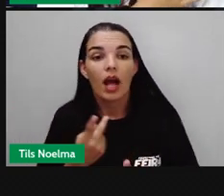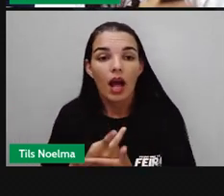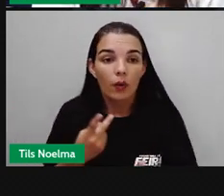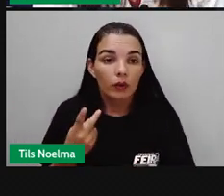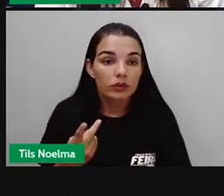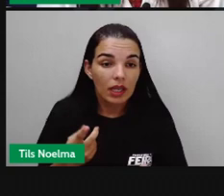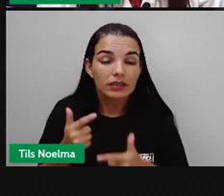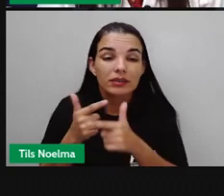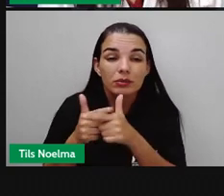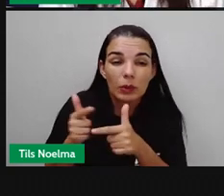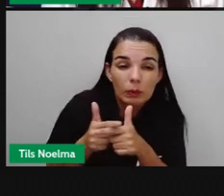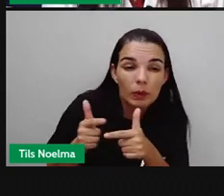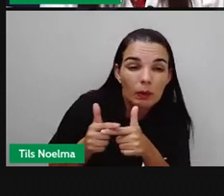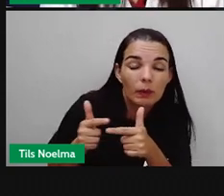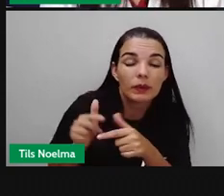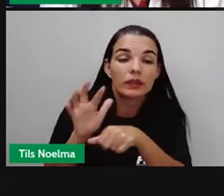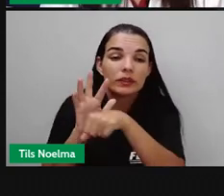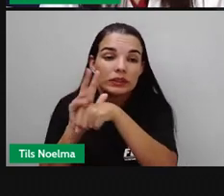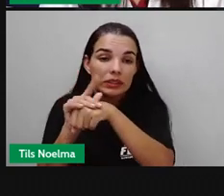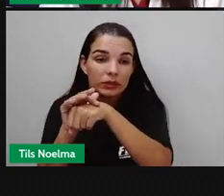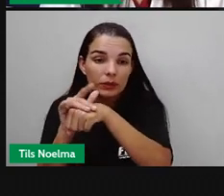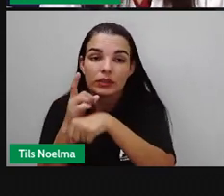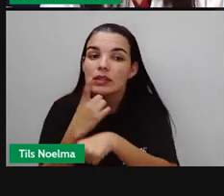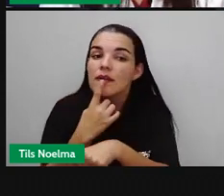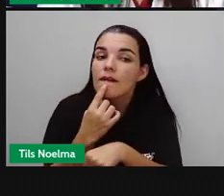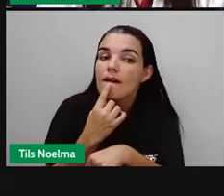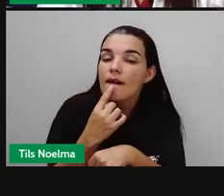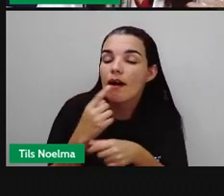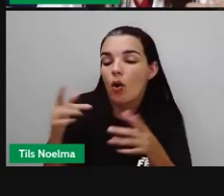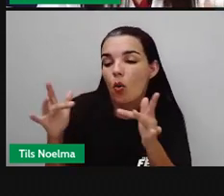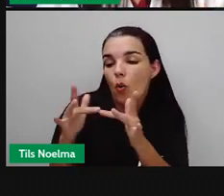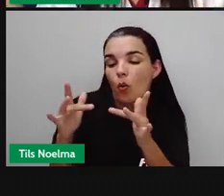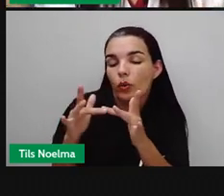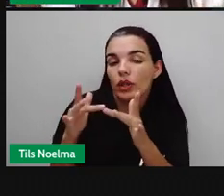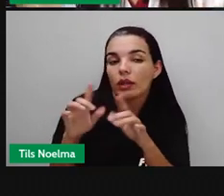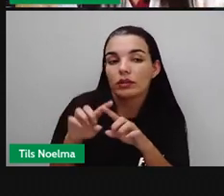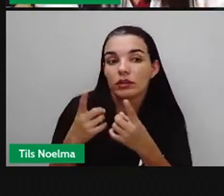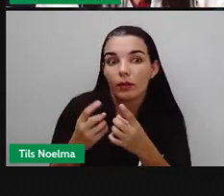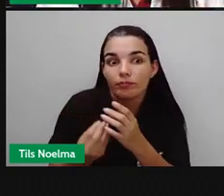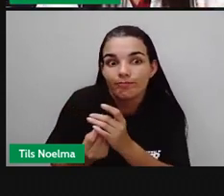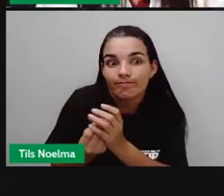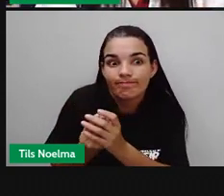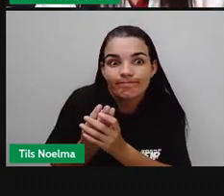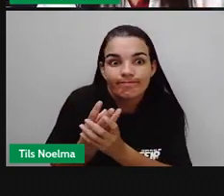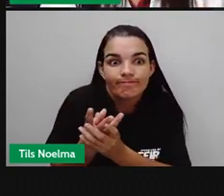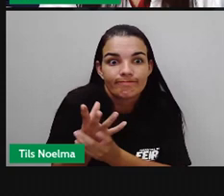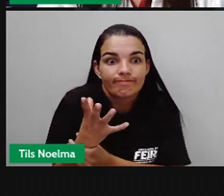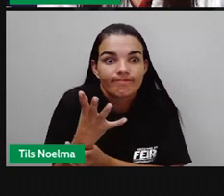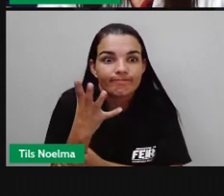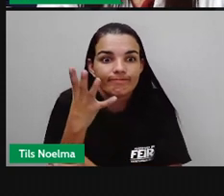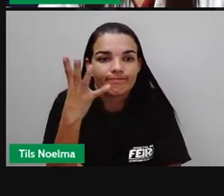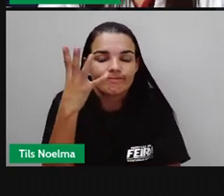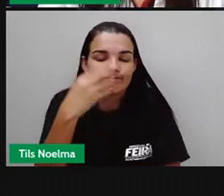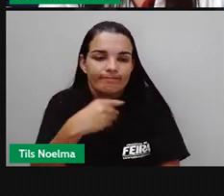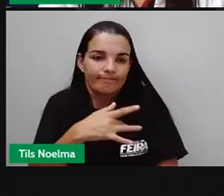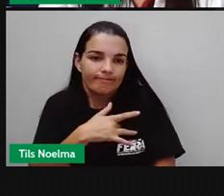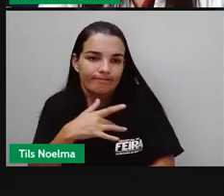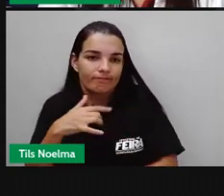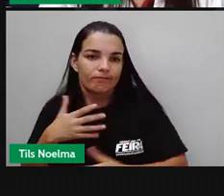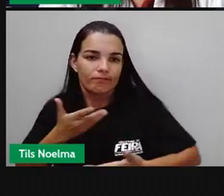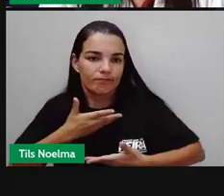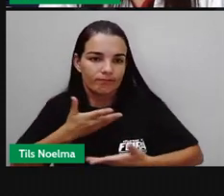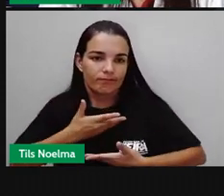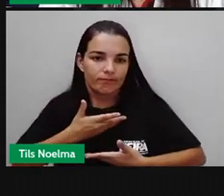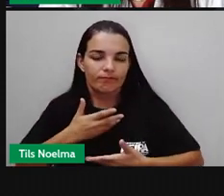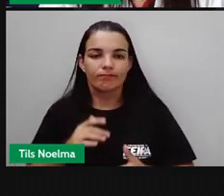E tendo contato aí com o nosso sangue. E assim, o protozoário, ele começa a invadir o nosso organismo até chegar aí